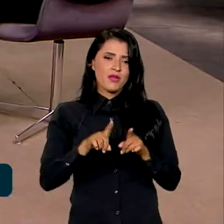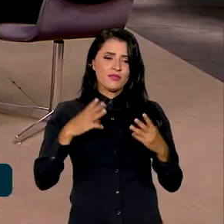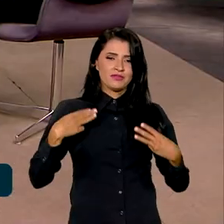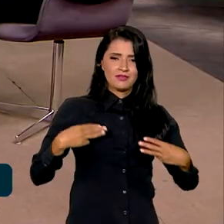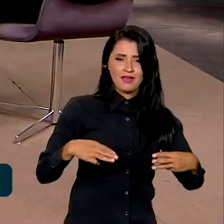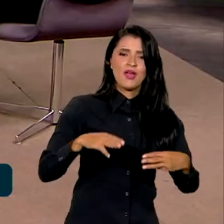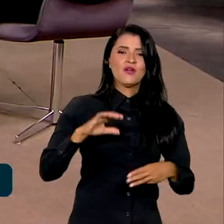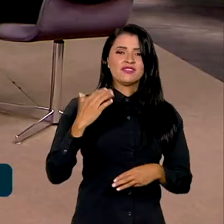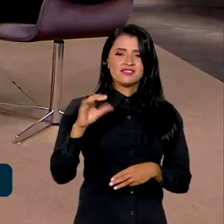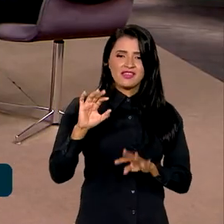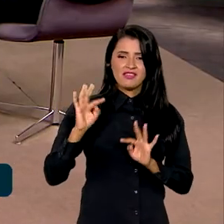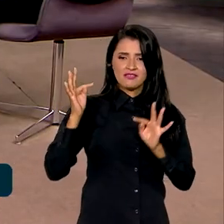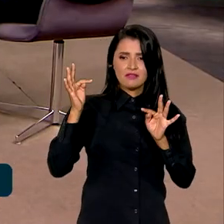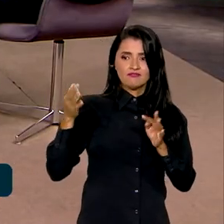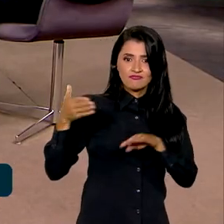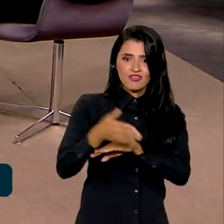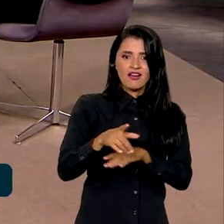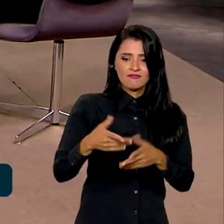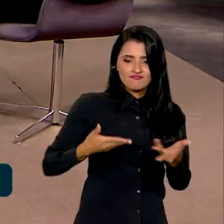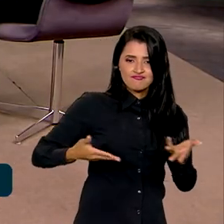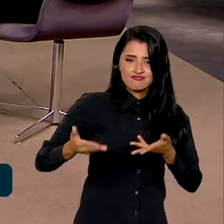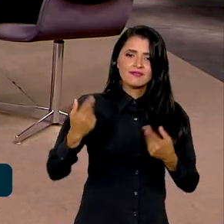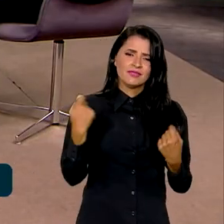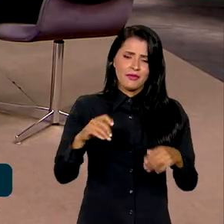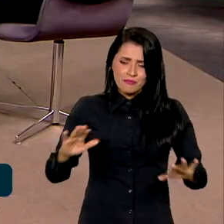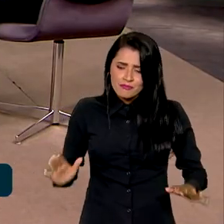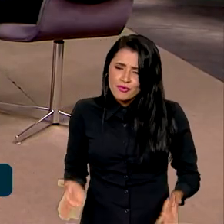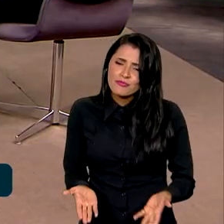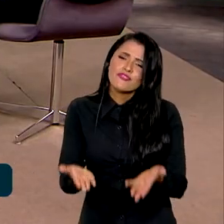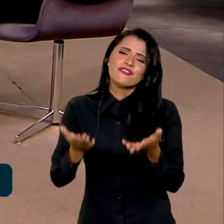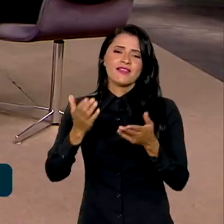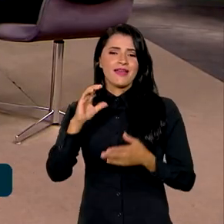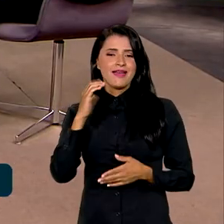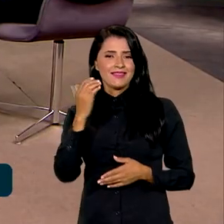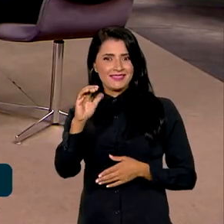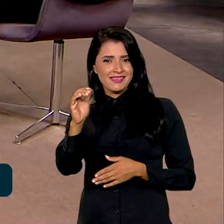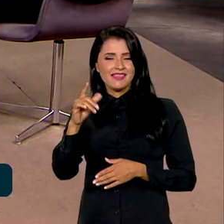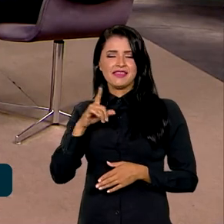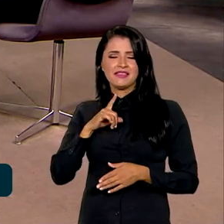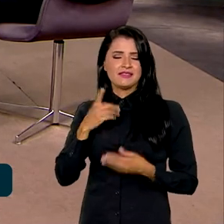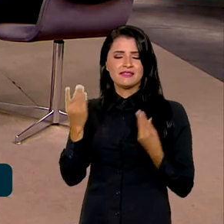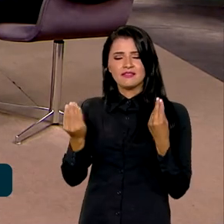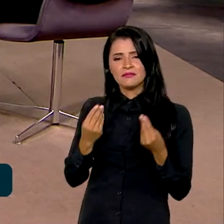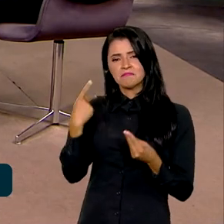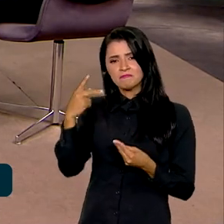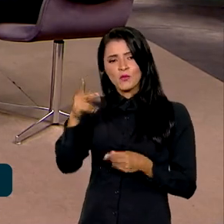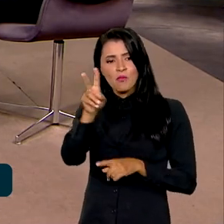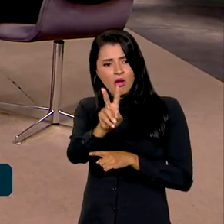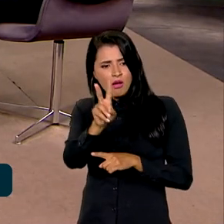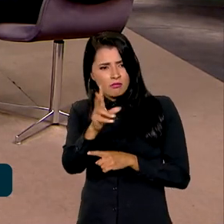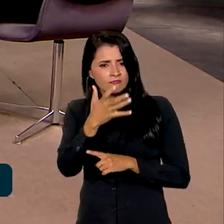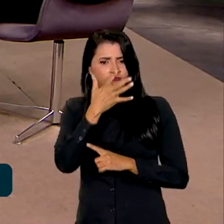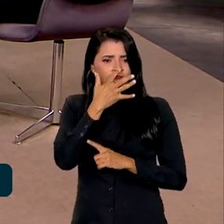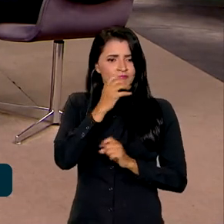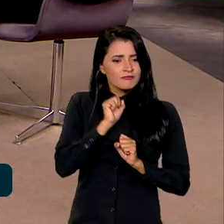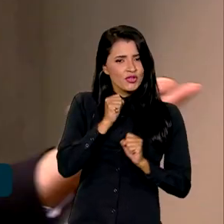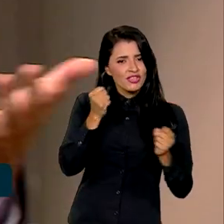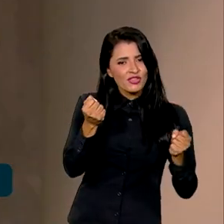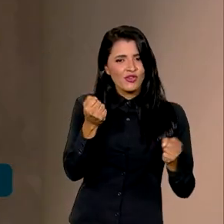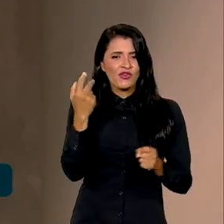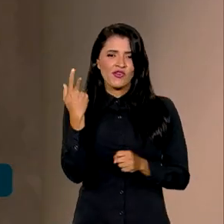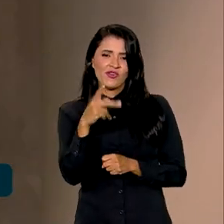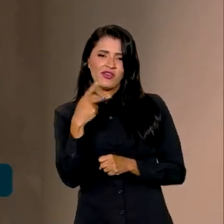porque é preciso promover a ciência, promover a ciência como guardiã, de certa forma, do